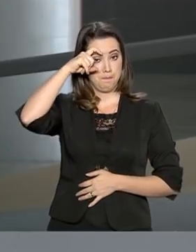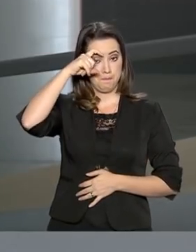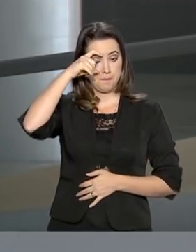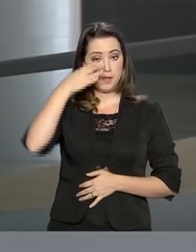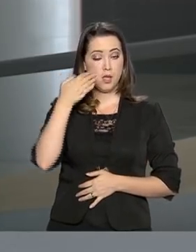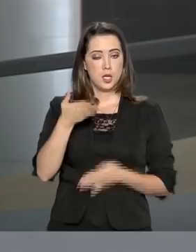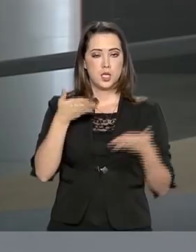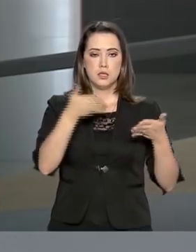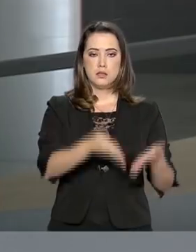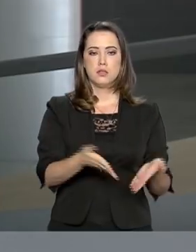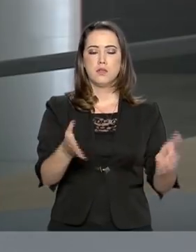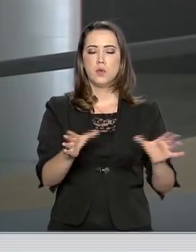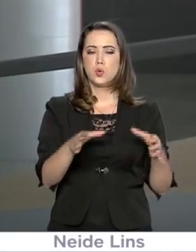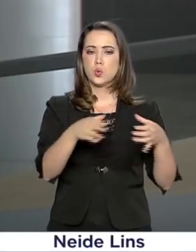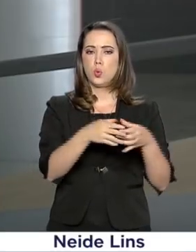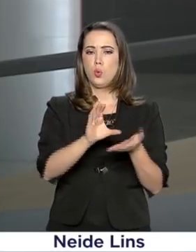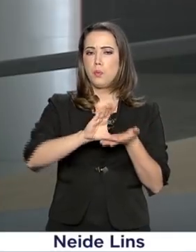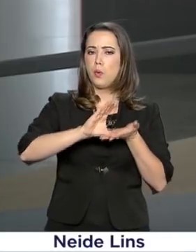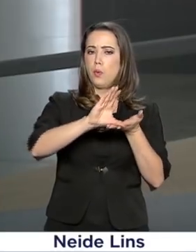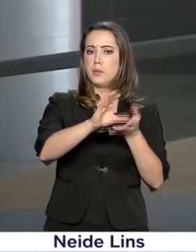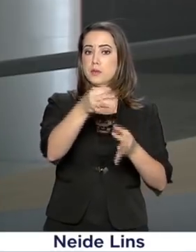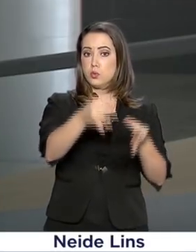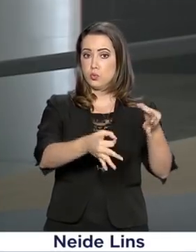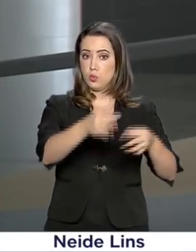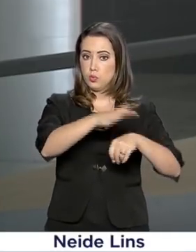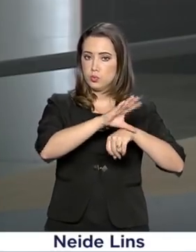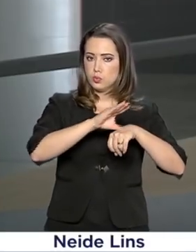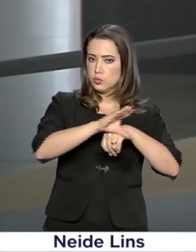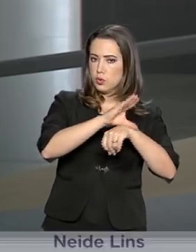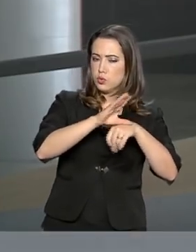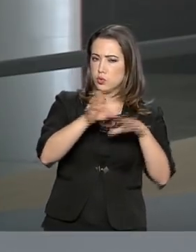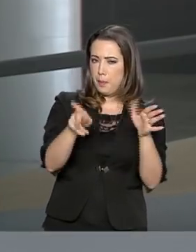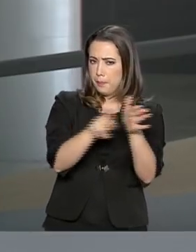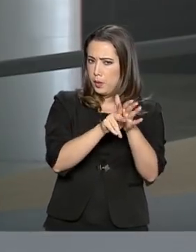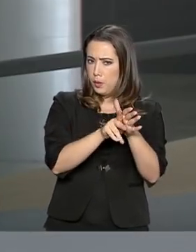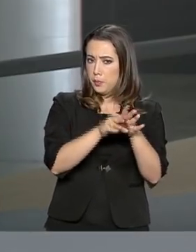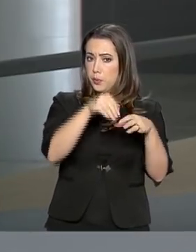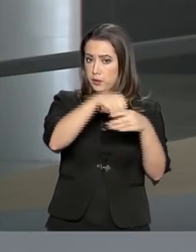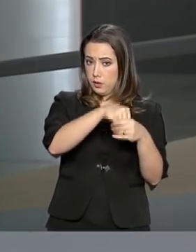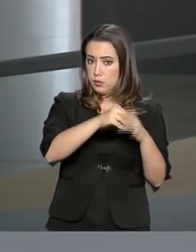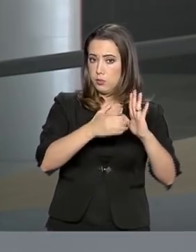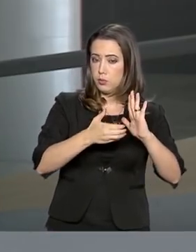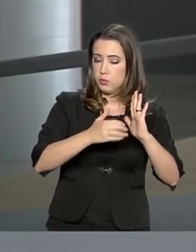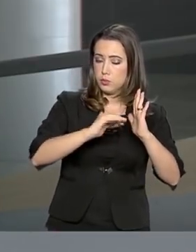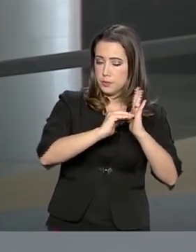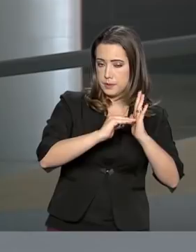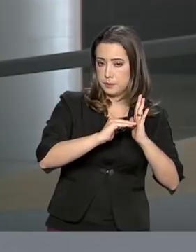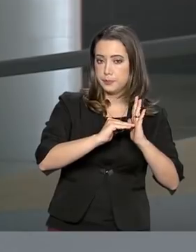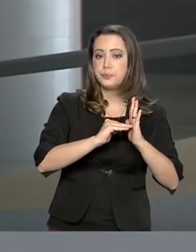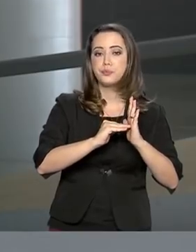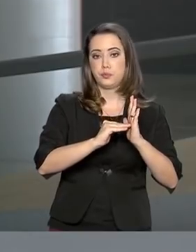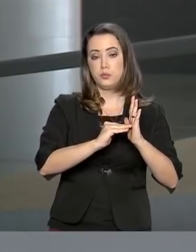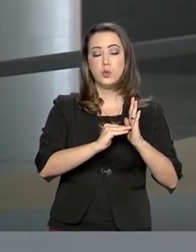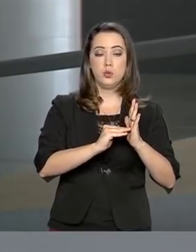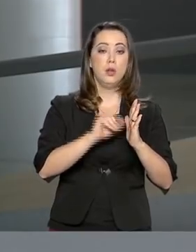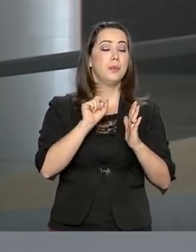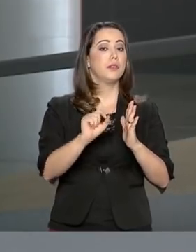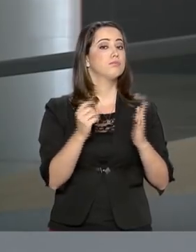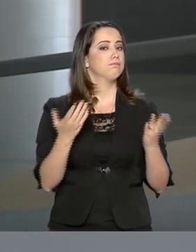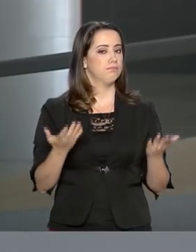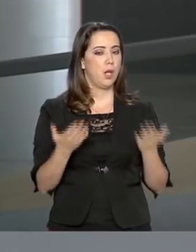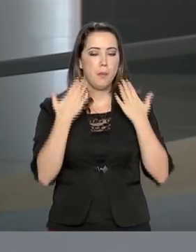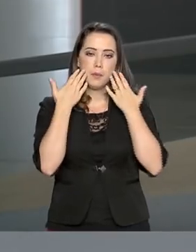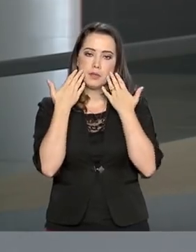Moro, esteve hoje na Comissão de Constituição e Justiça do Senado para apresentar o projeto de lei anticrime.